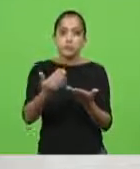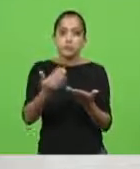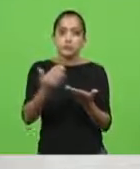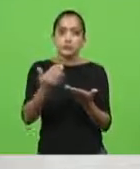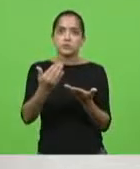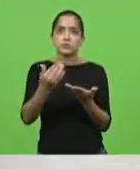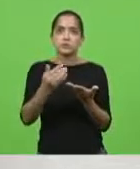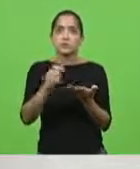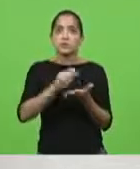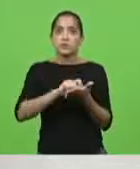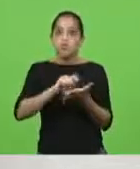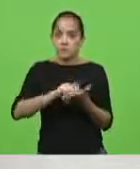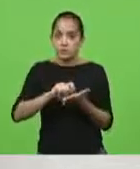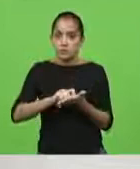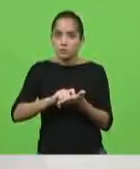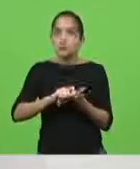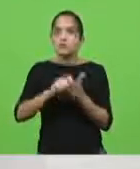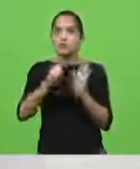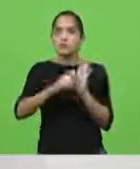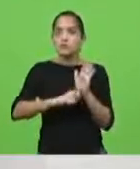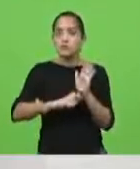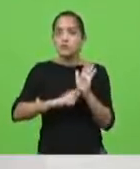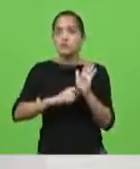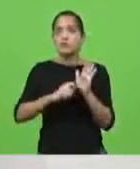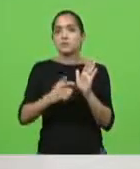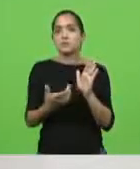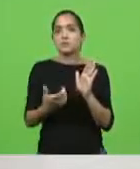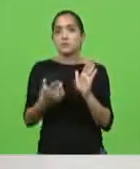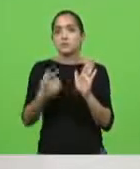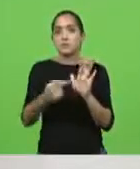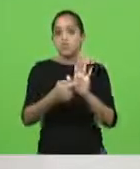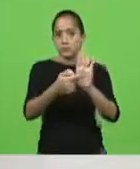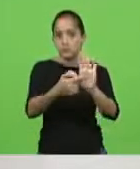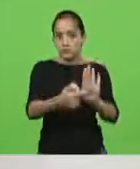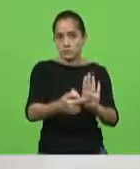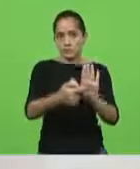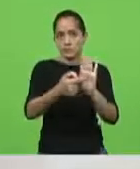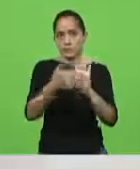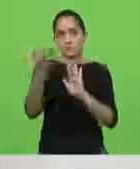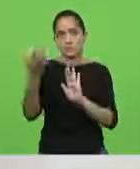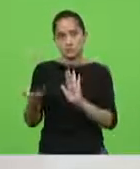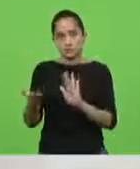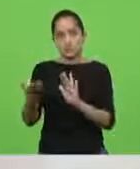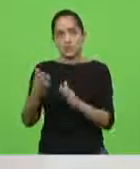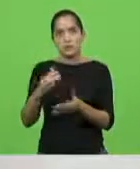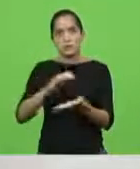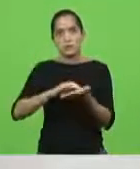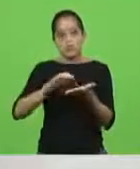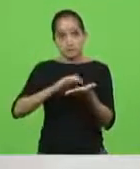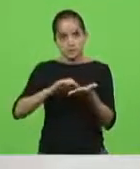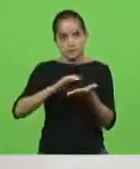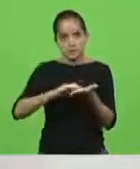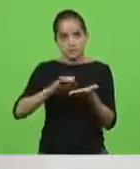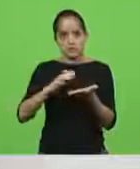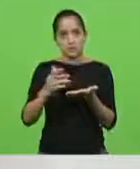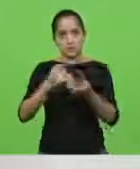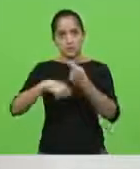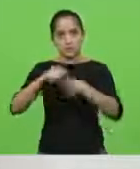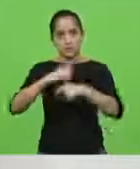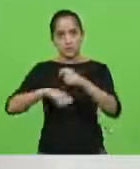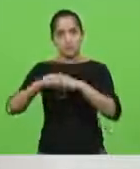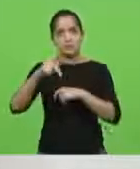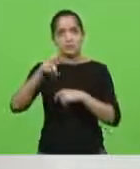subscrito por nós, por indicação, para o nosso querido e competente secretário de Fazenda, Paulo Eli.